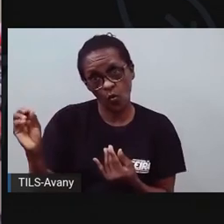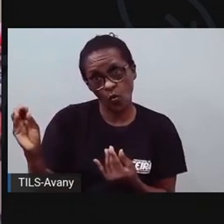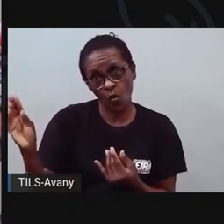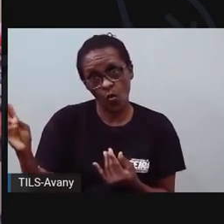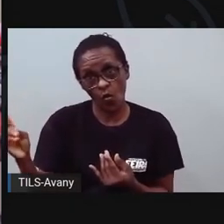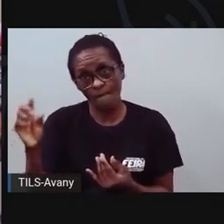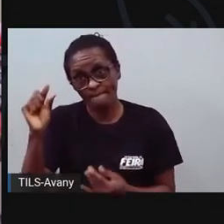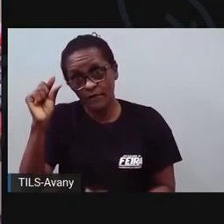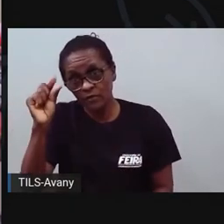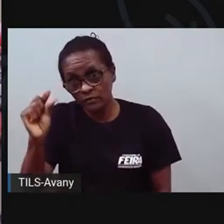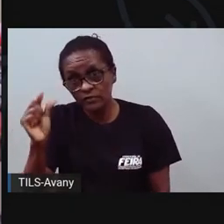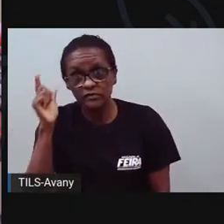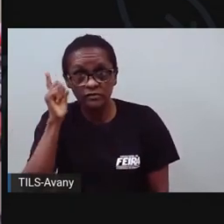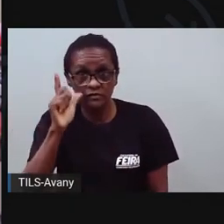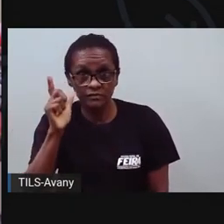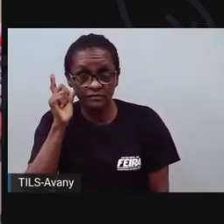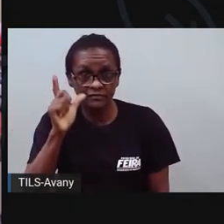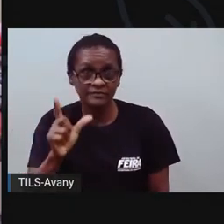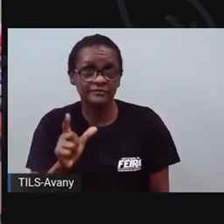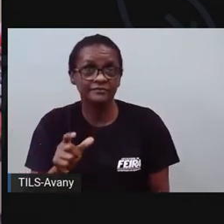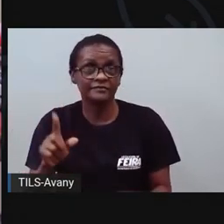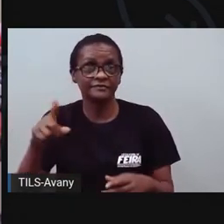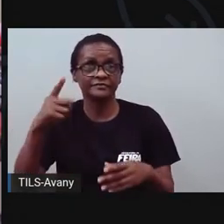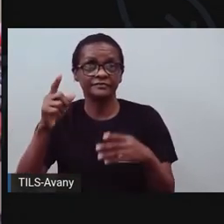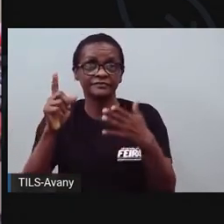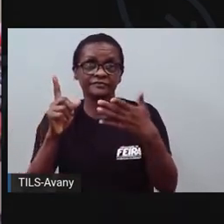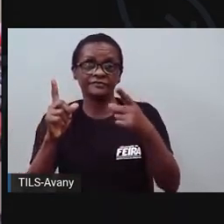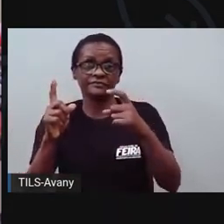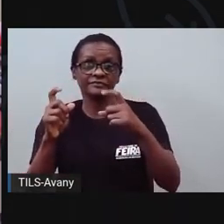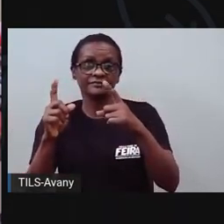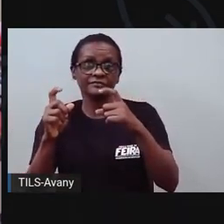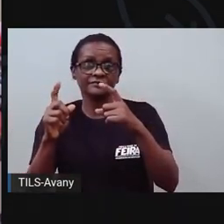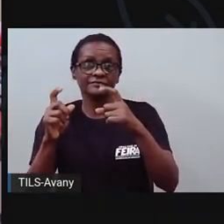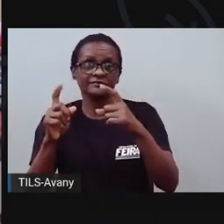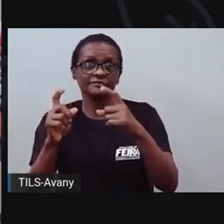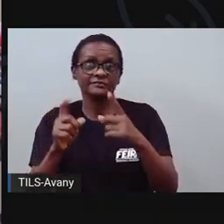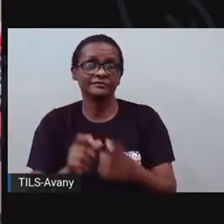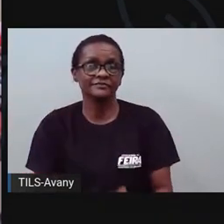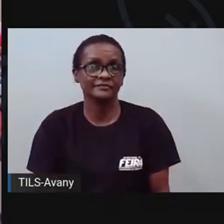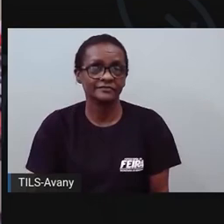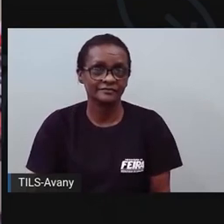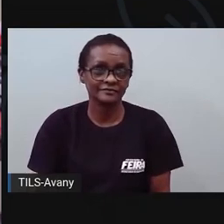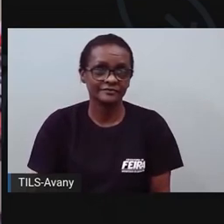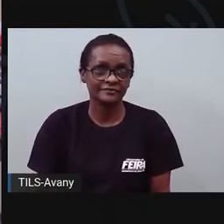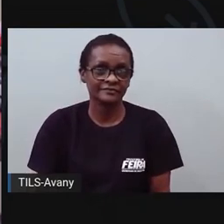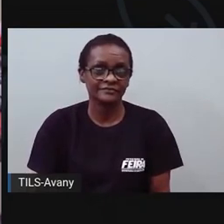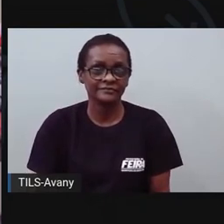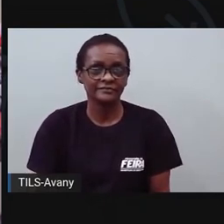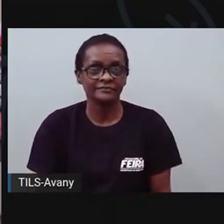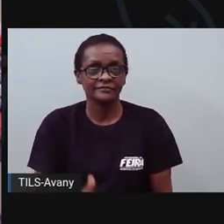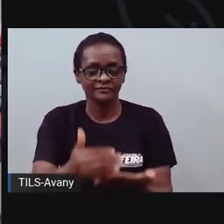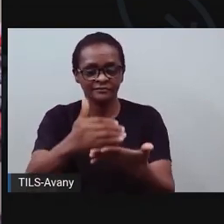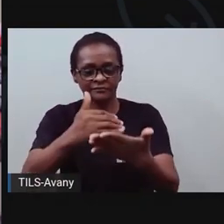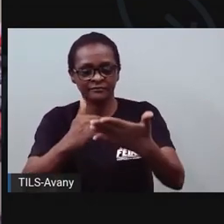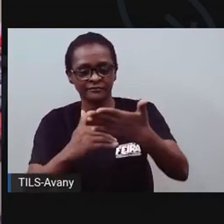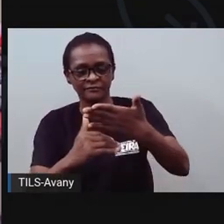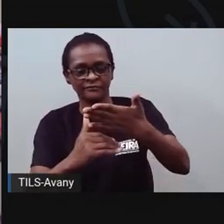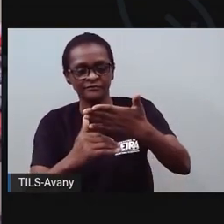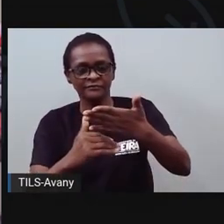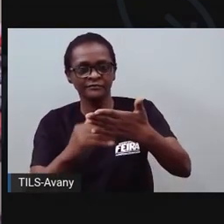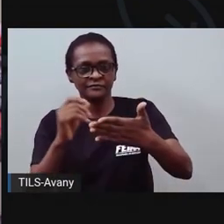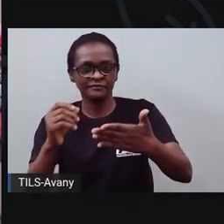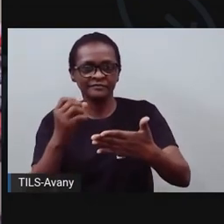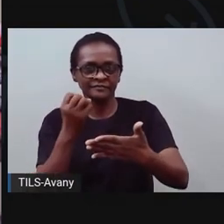tem, olha, uma imagem, né? Isso, olha só essa imagem. Embaixo dessa imagem vem assim. A quantidade de